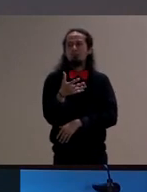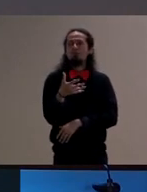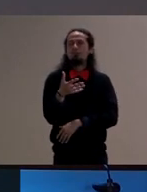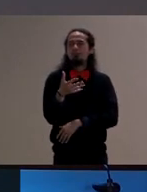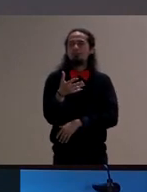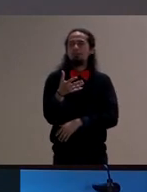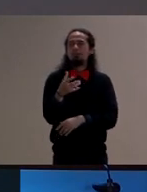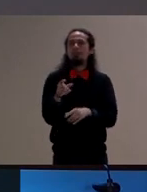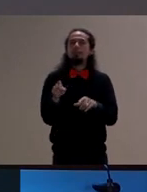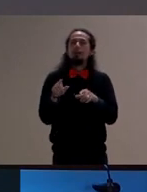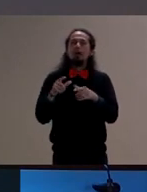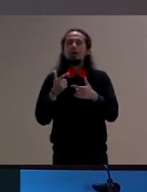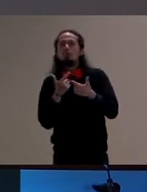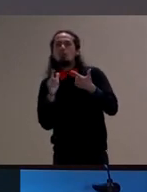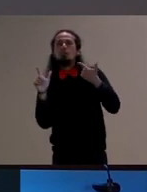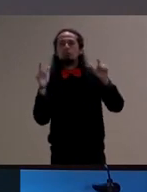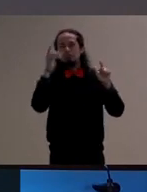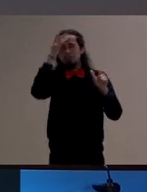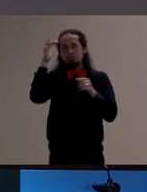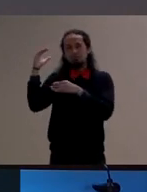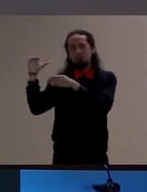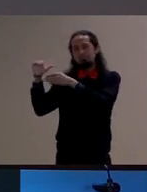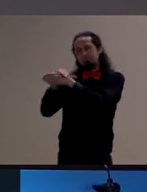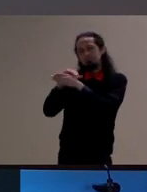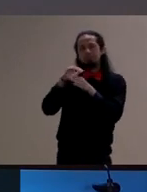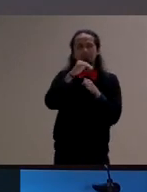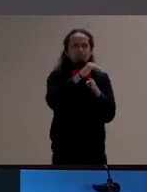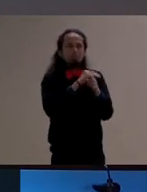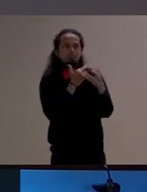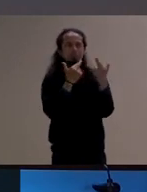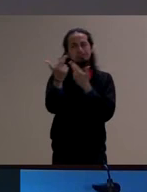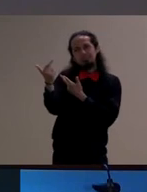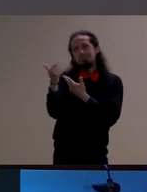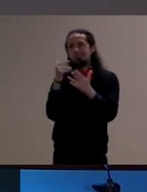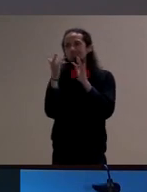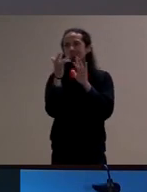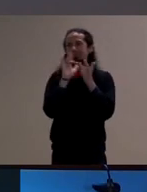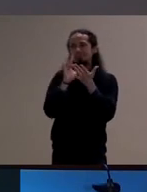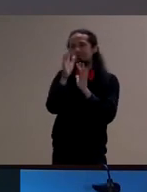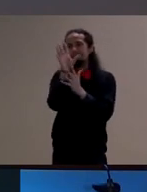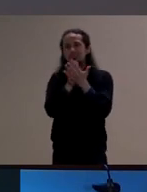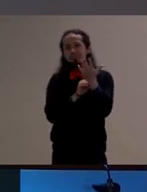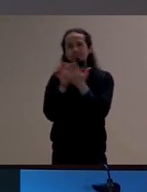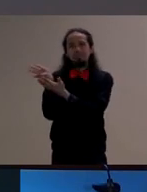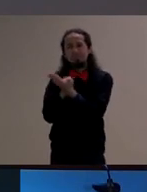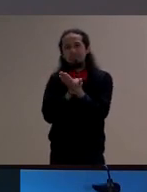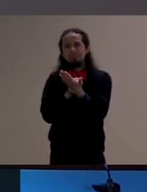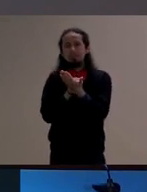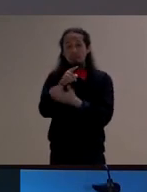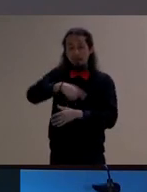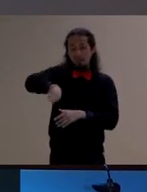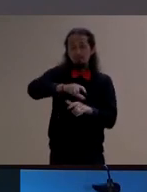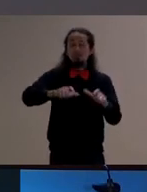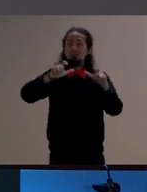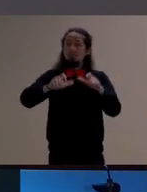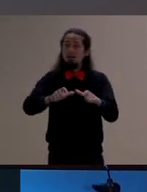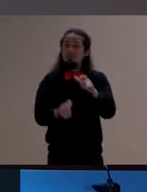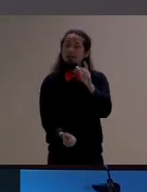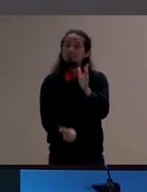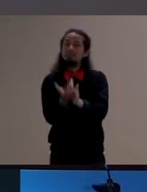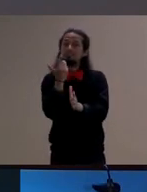pessoas de ações de objetos de movimentos enfim é um lugar de criação de